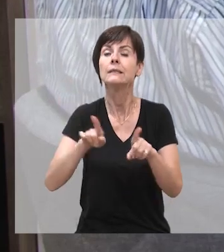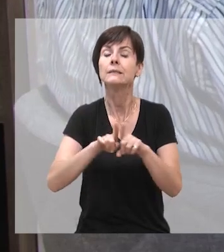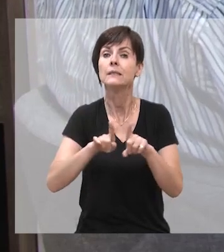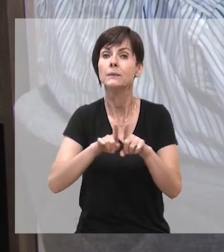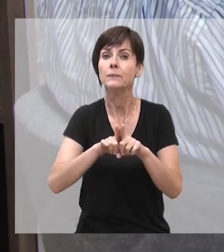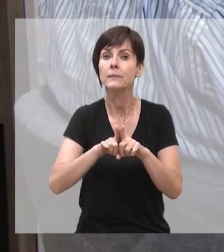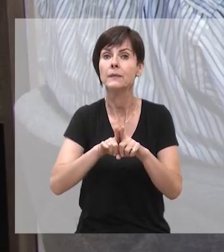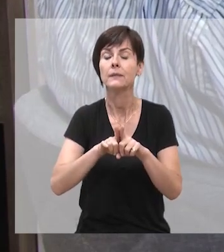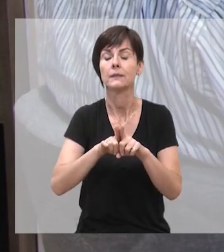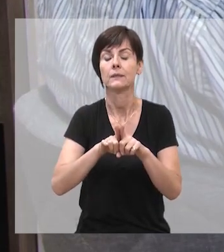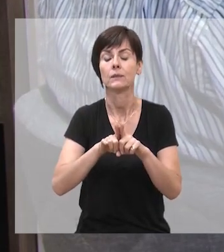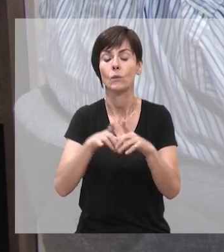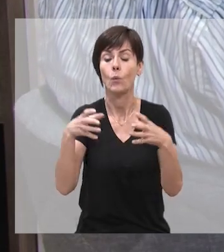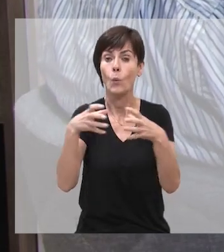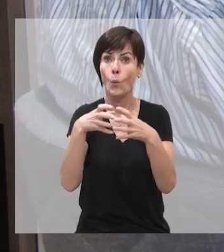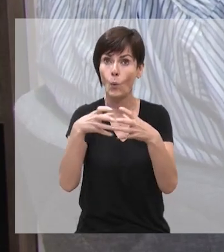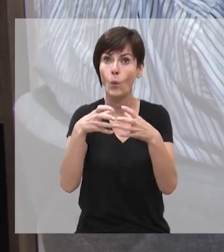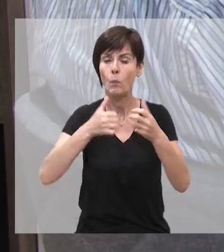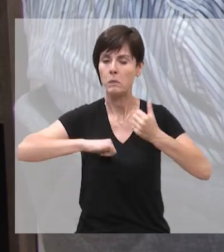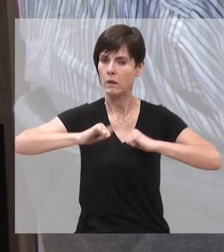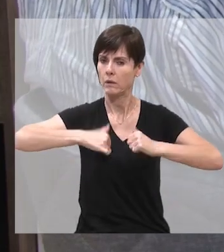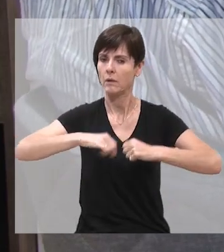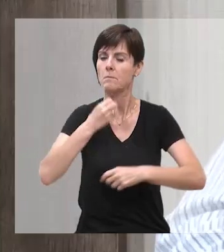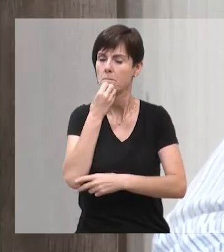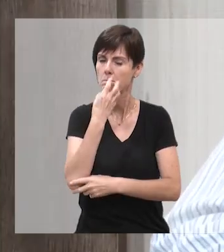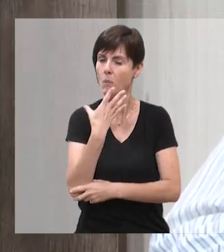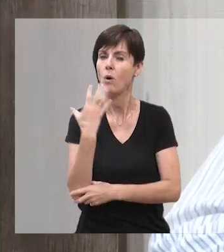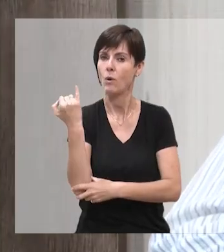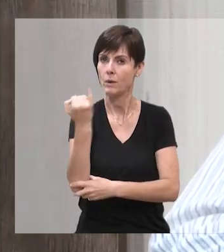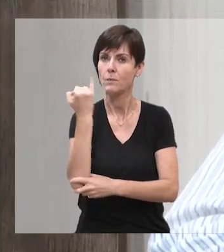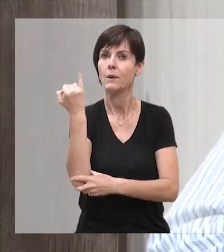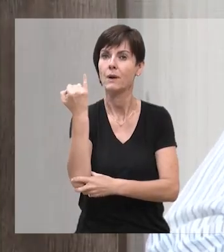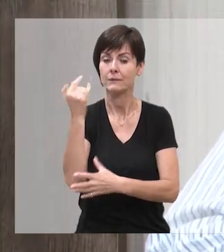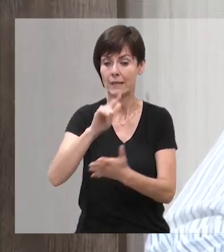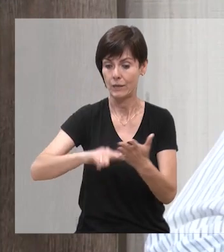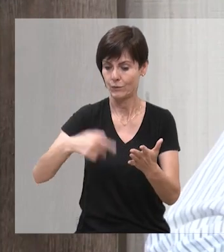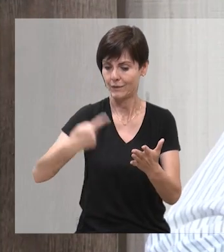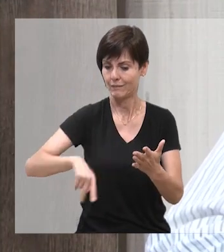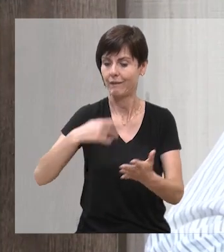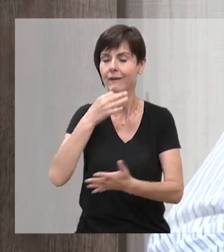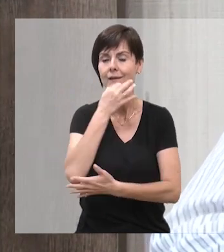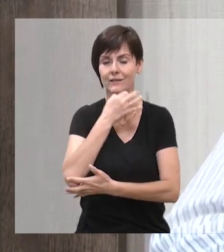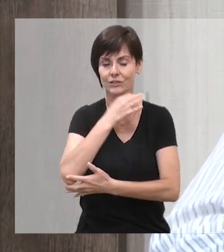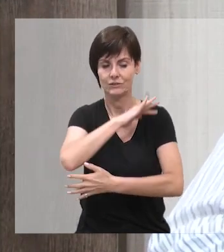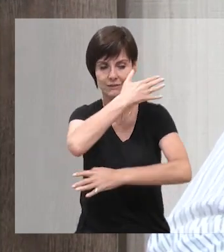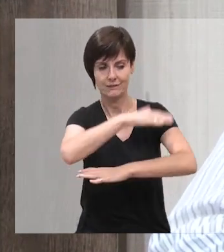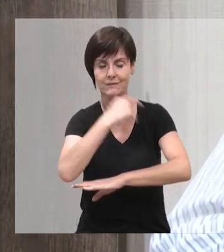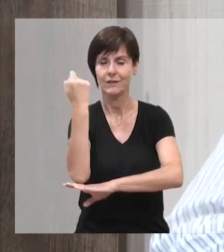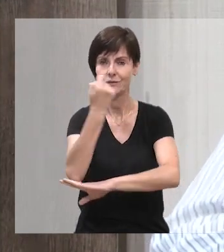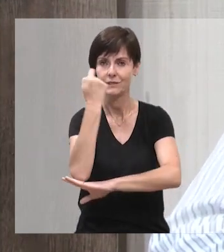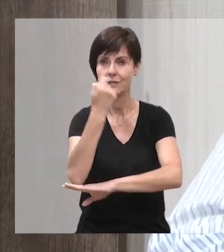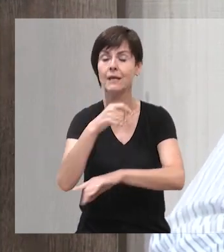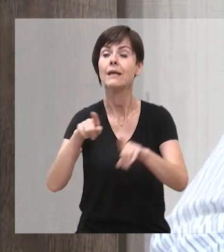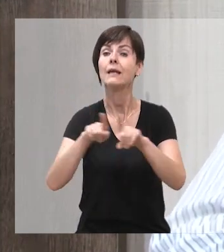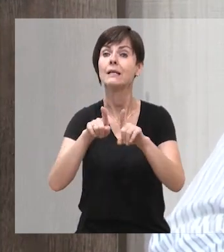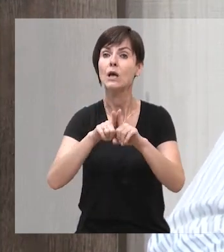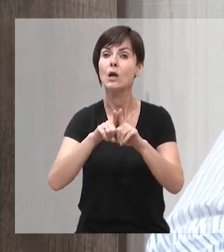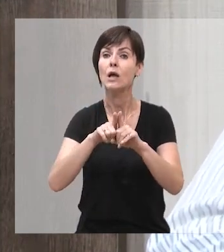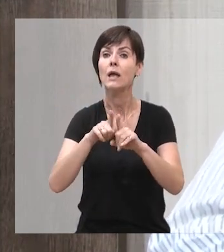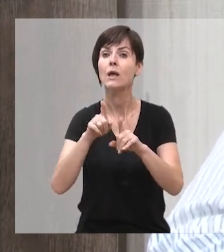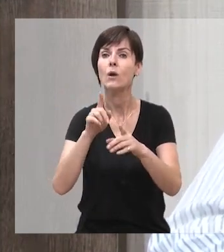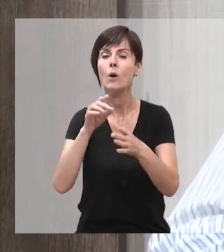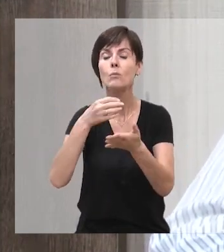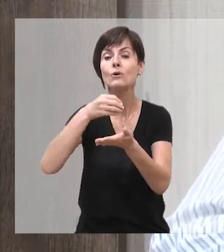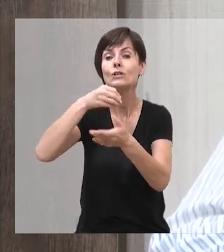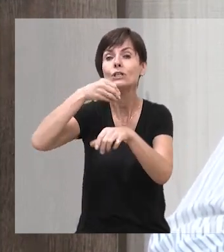Além de reunir grandes nomes da literatura local, servem também como